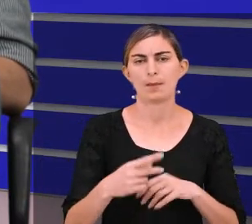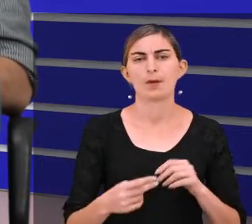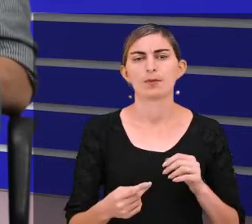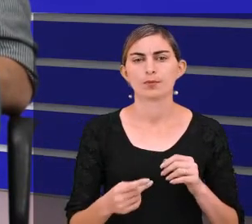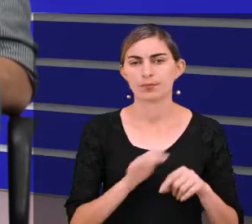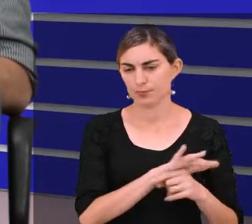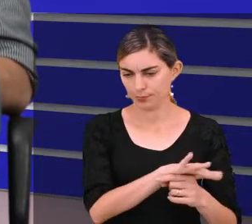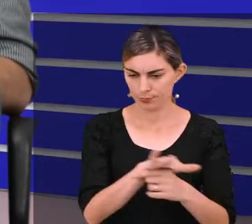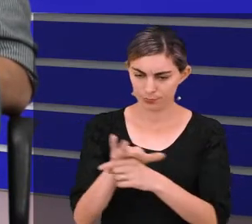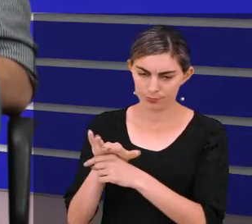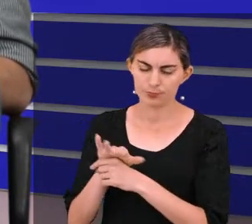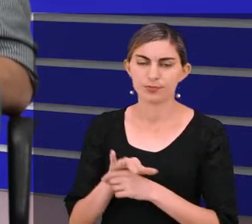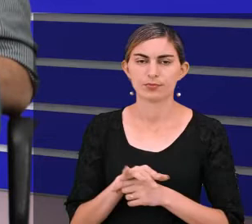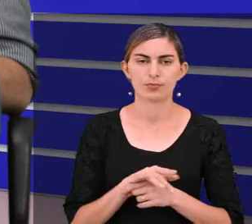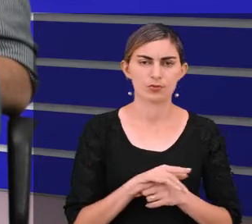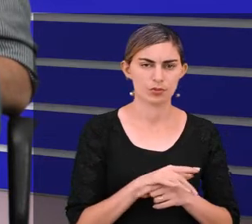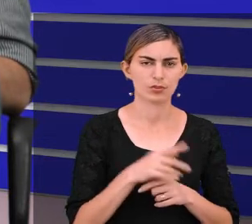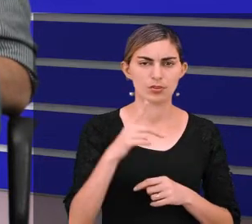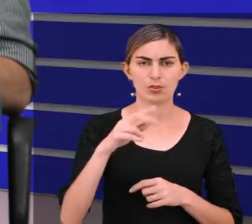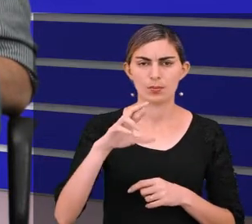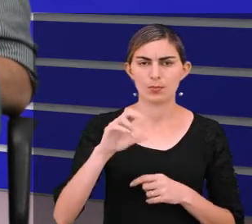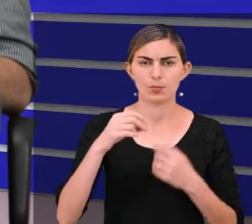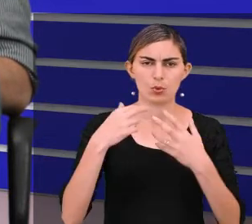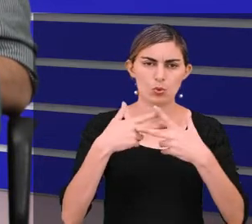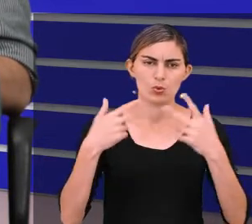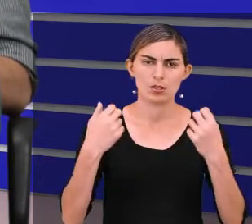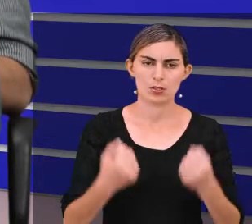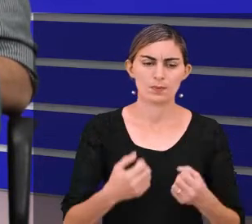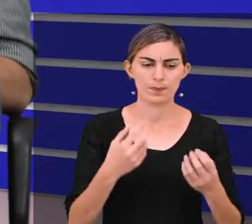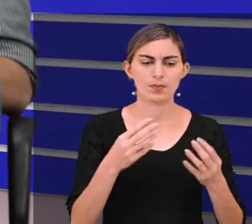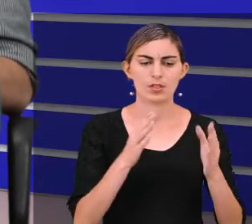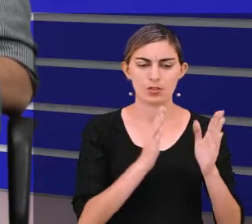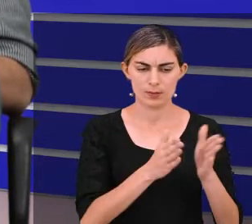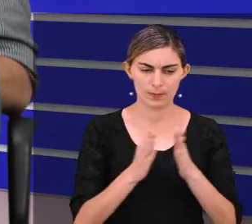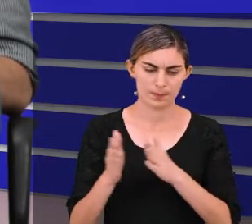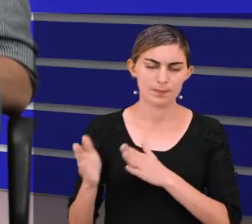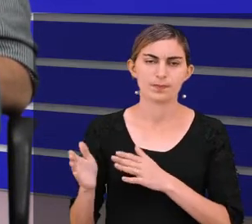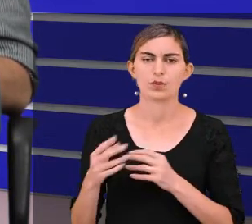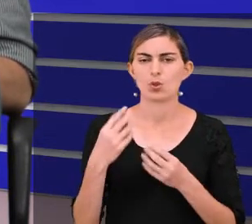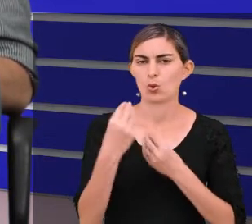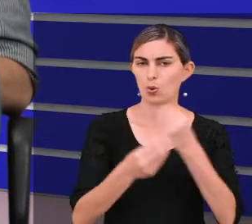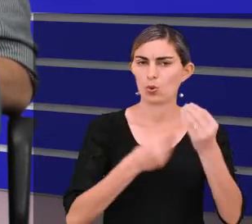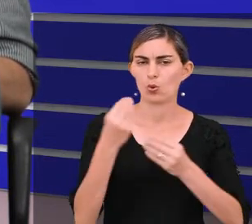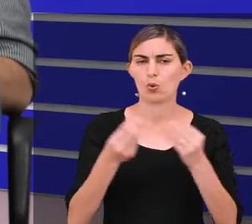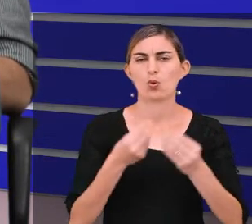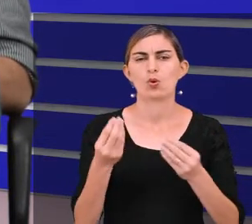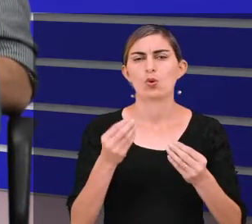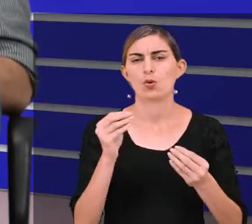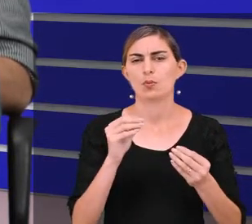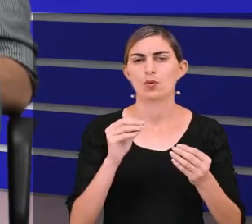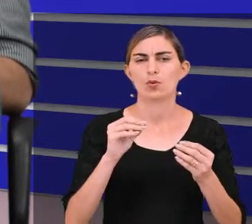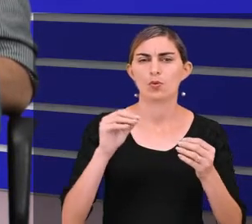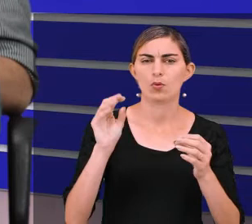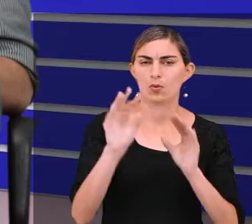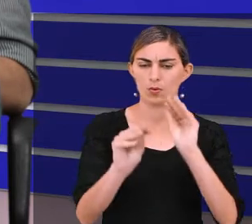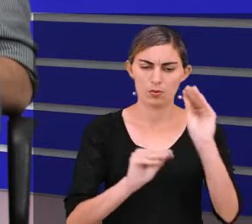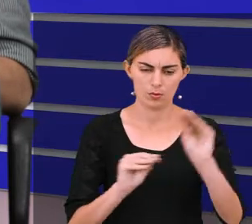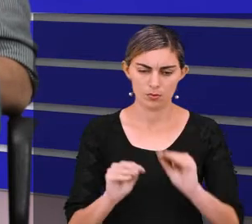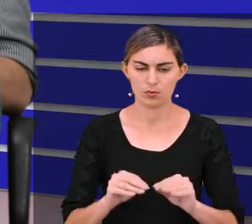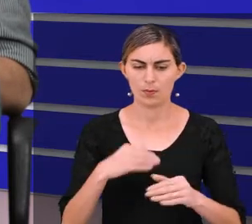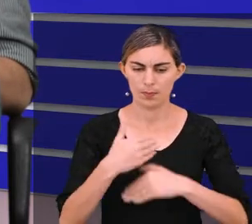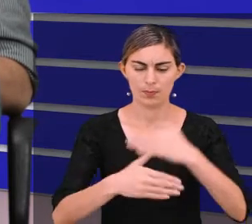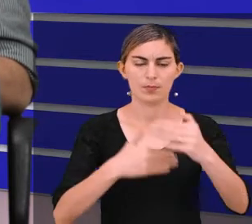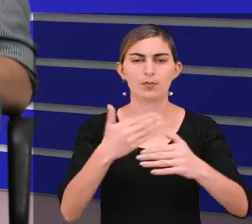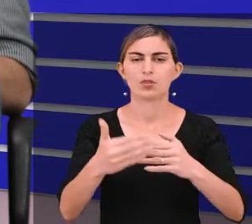colaboradores. O produto pesado, opcionado, devidamente, como ele deve colocar na maceira e